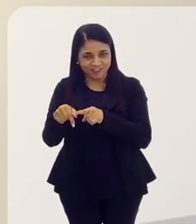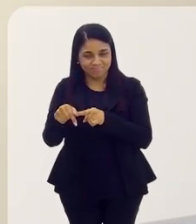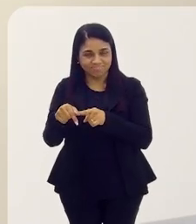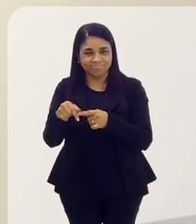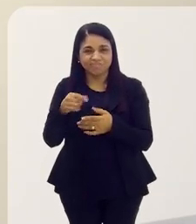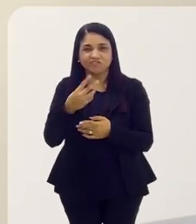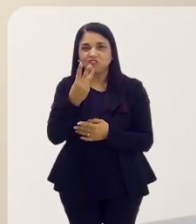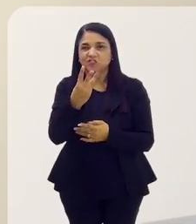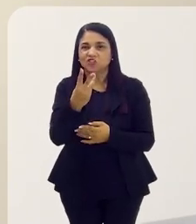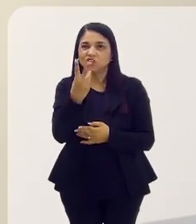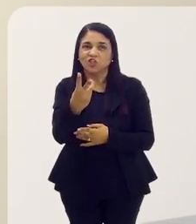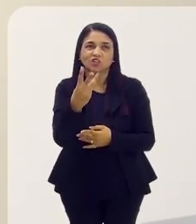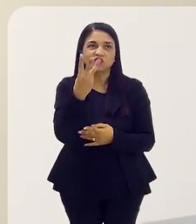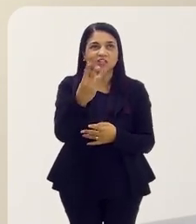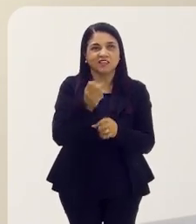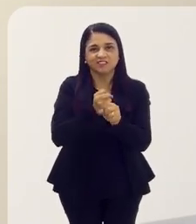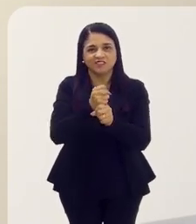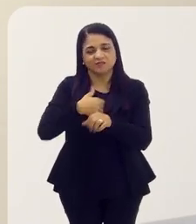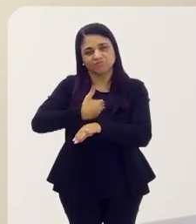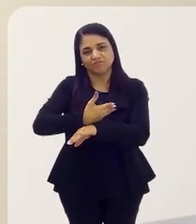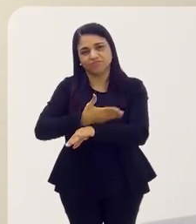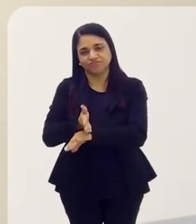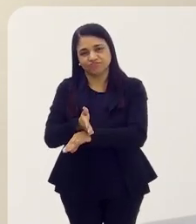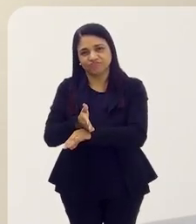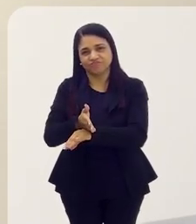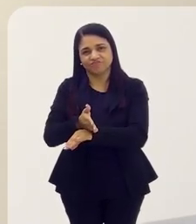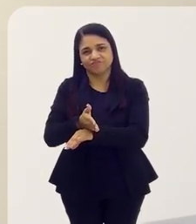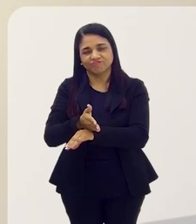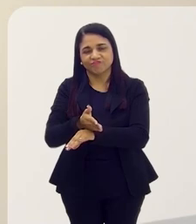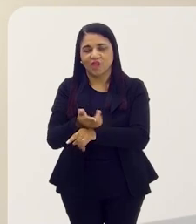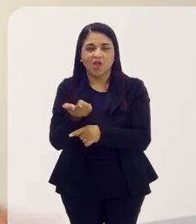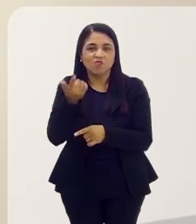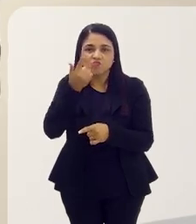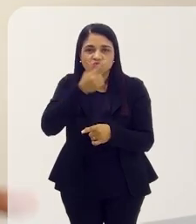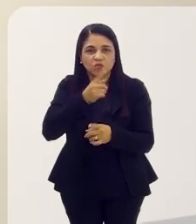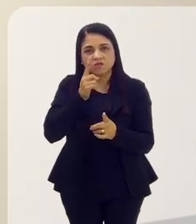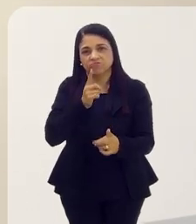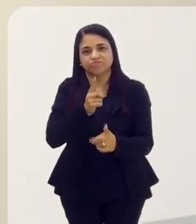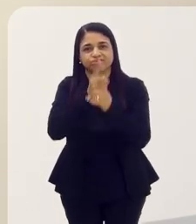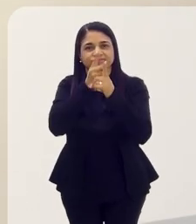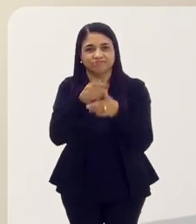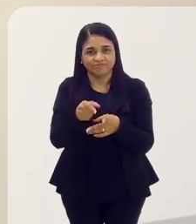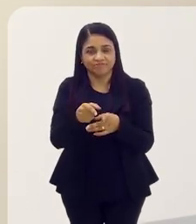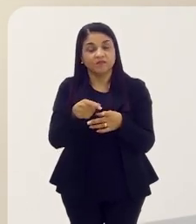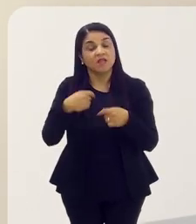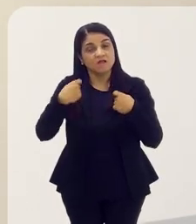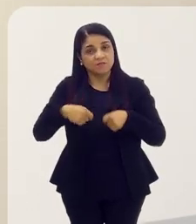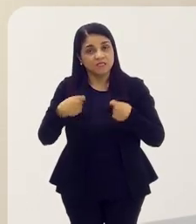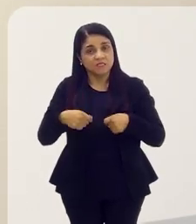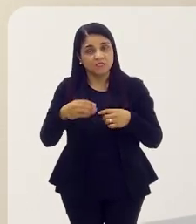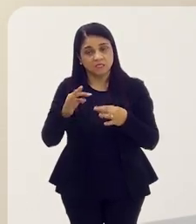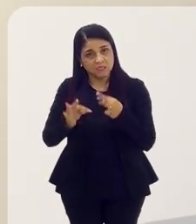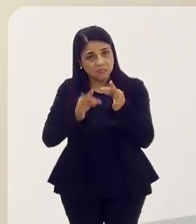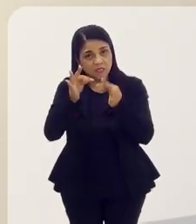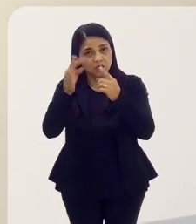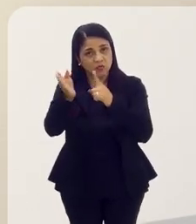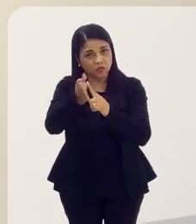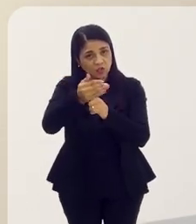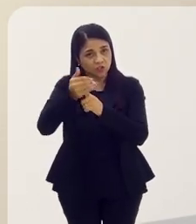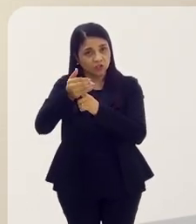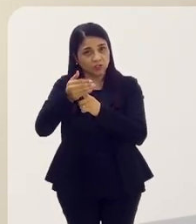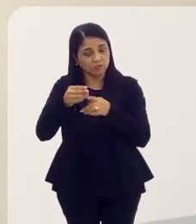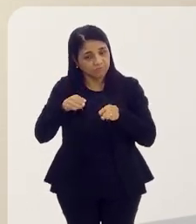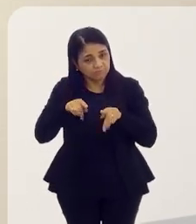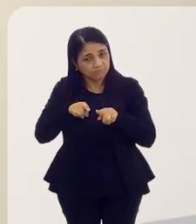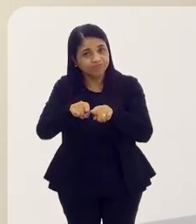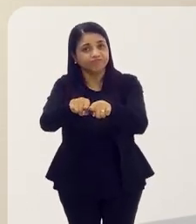eles ficaram só capazes de pegar telefones daquela série para baixo, e não para cima. Então, também tem que se avançar